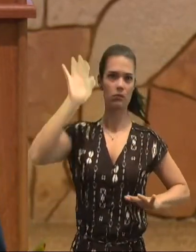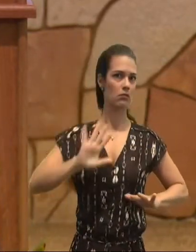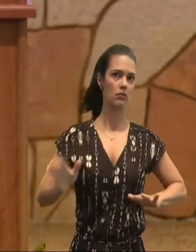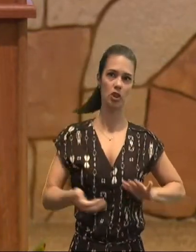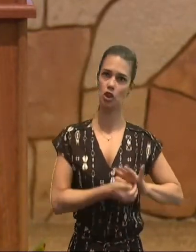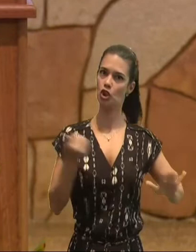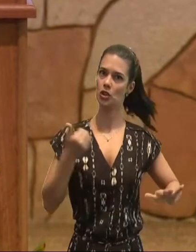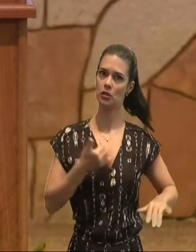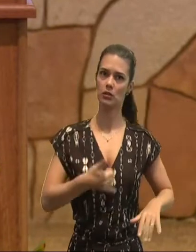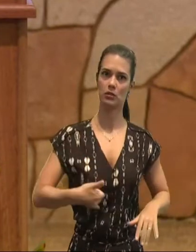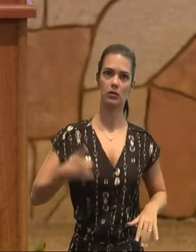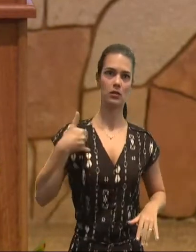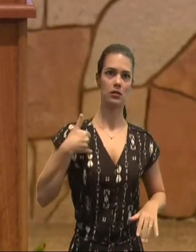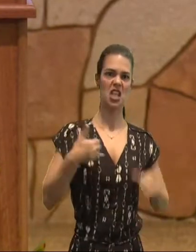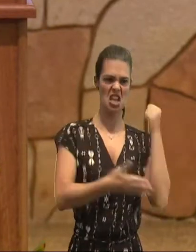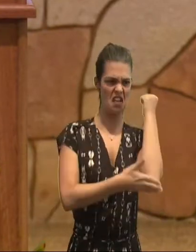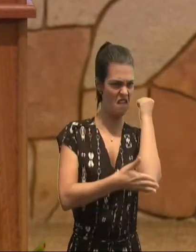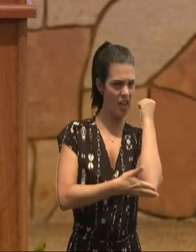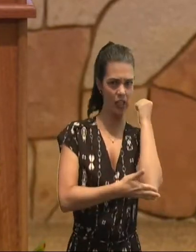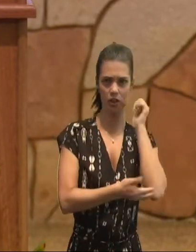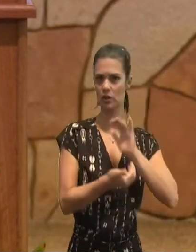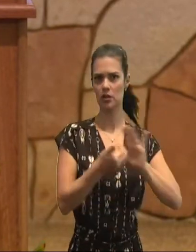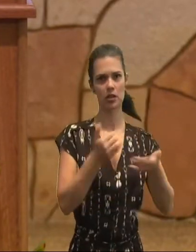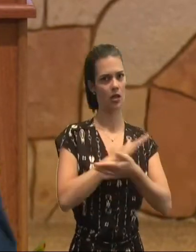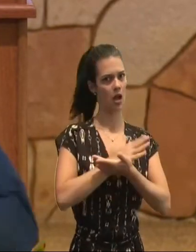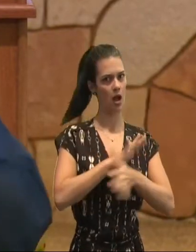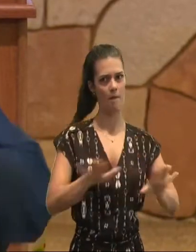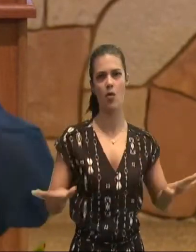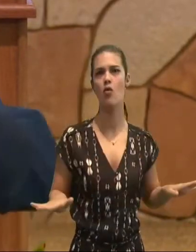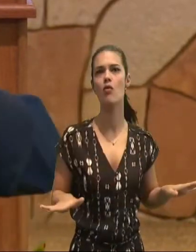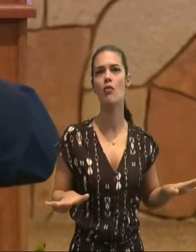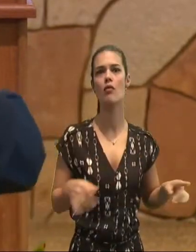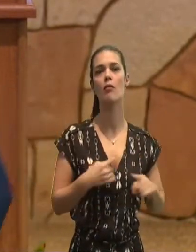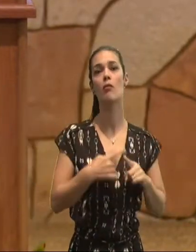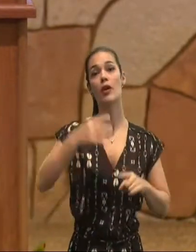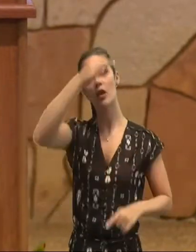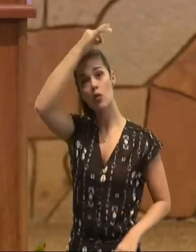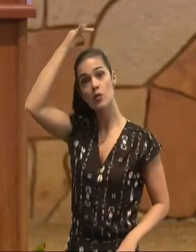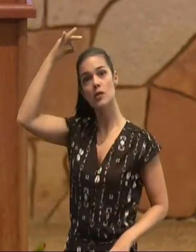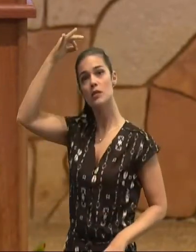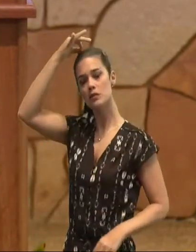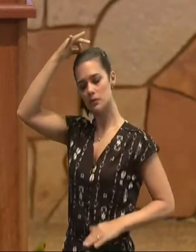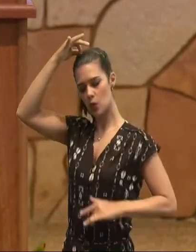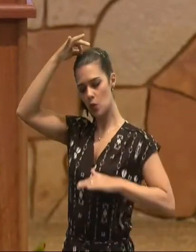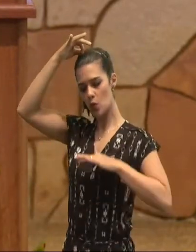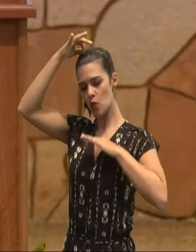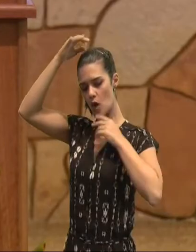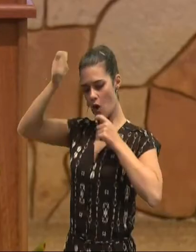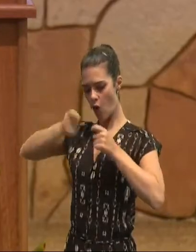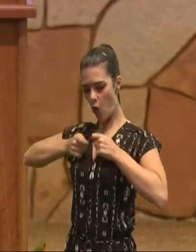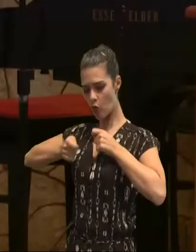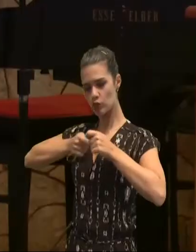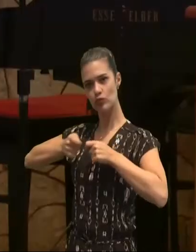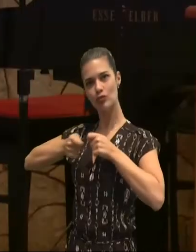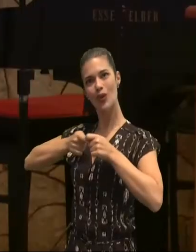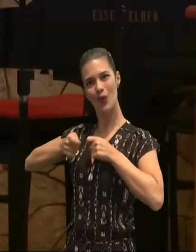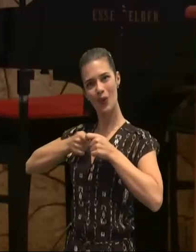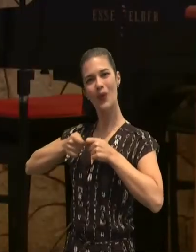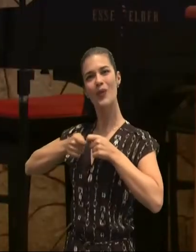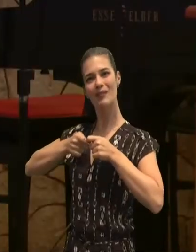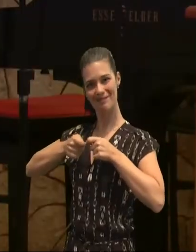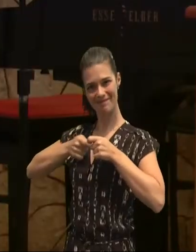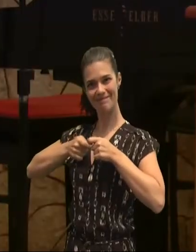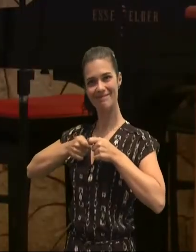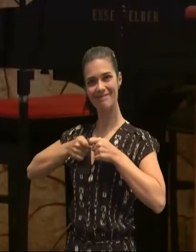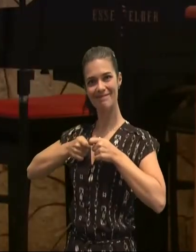tendo invejas, uns, dos outros, o Espírito, deve nos dominar, e deve nos capacitar, a